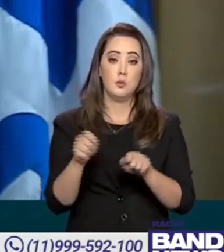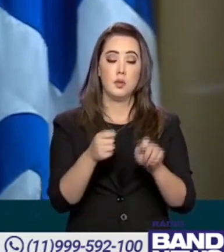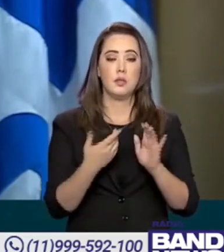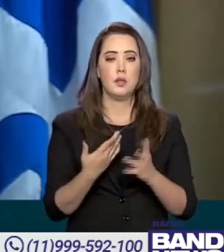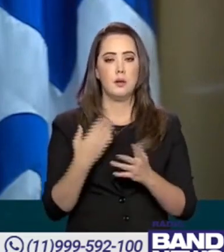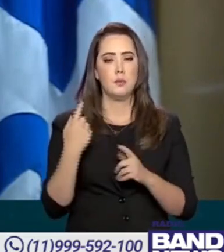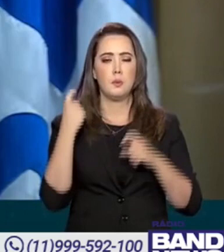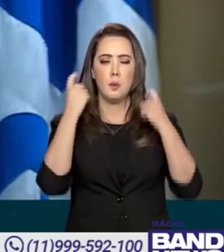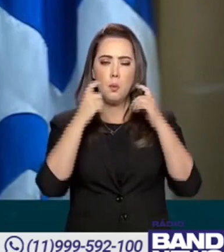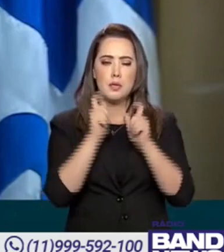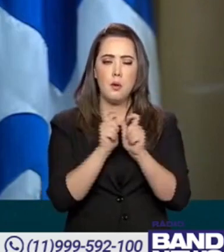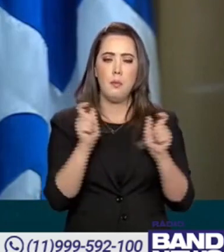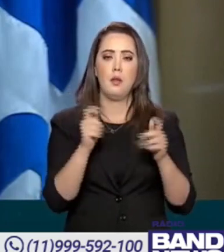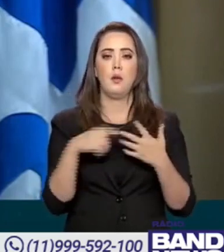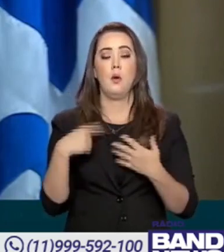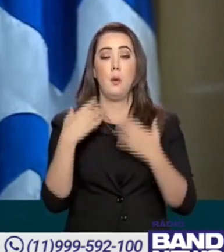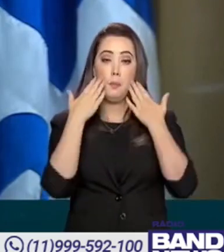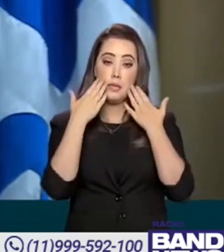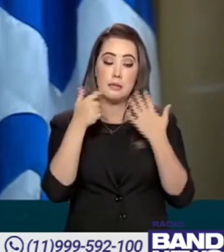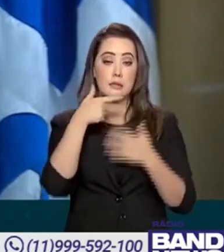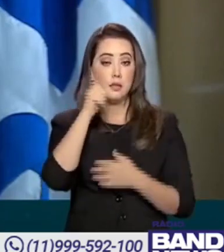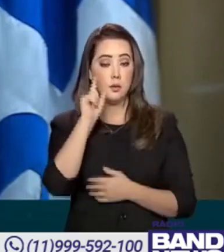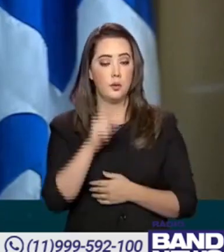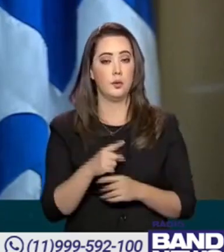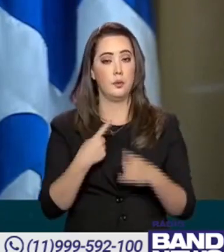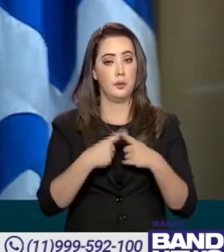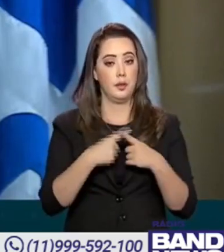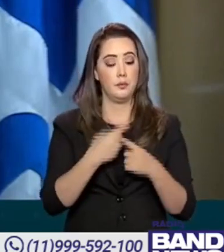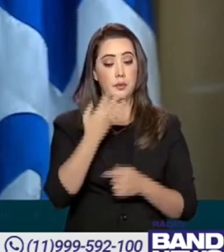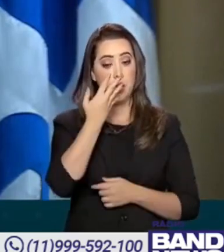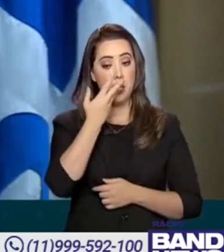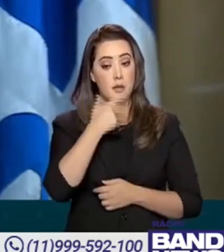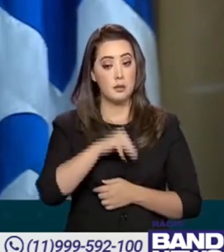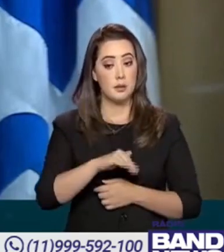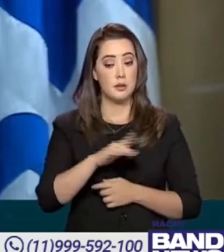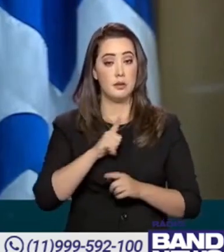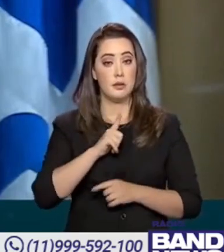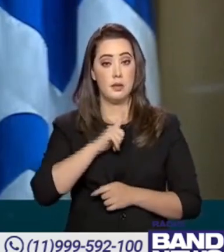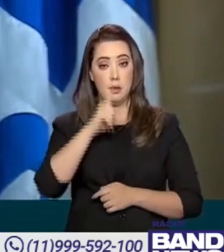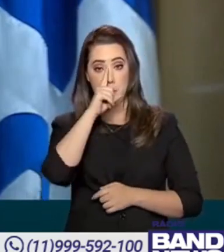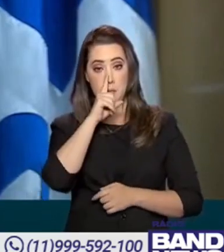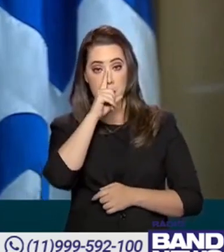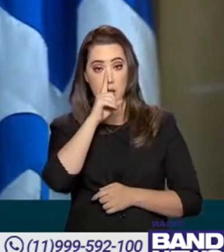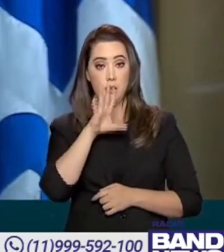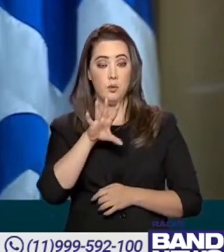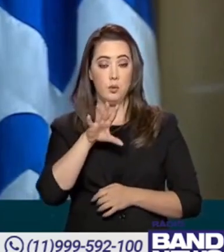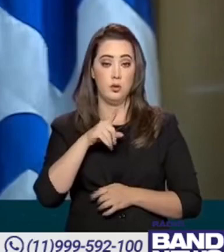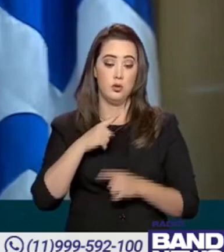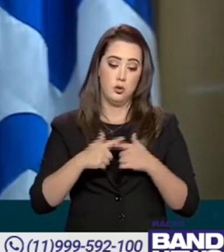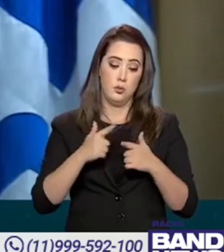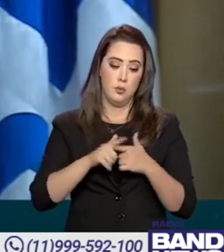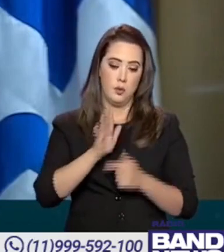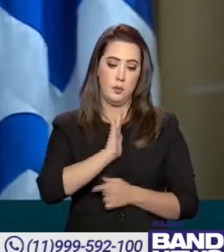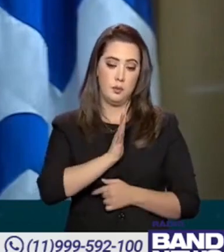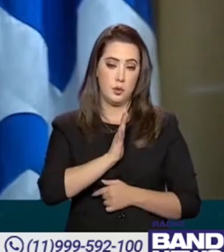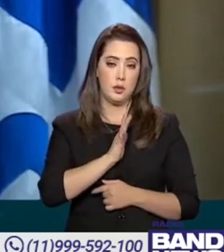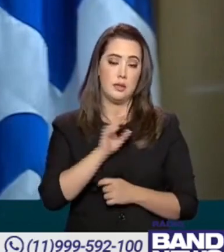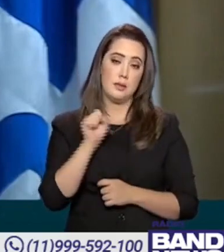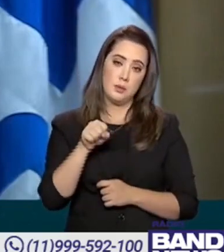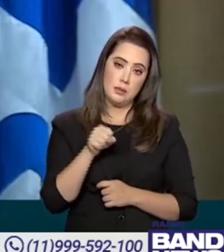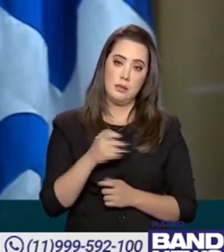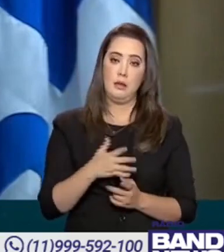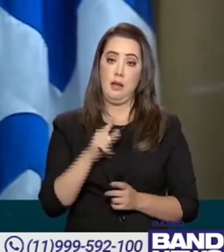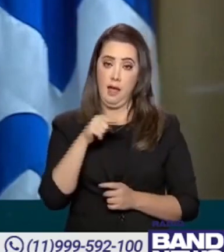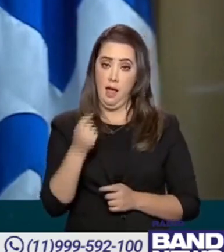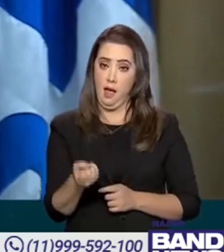maior. Como foi bem apresentado ontem, As crianças, elas têm sim um risco de melcardite. É um risco, raro. Mas